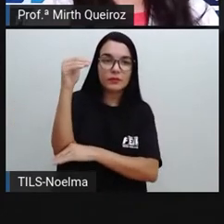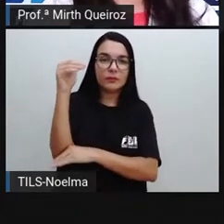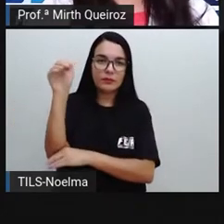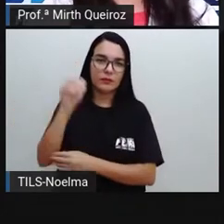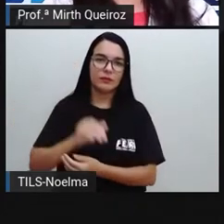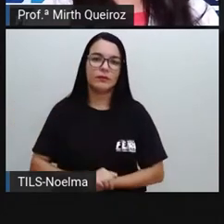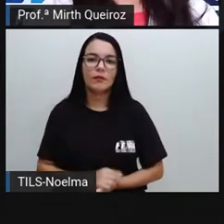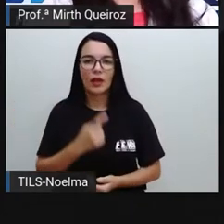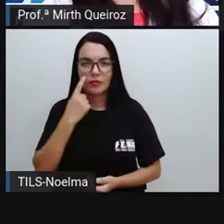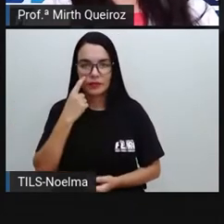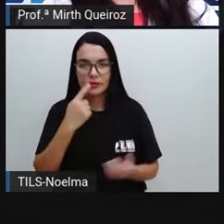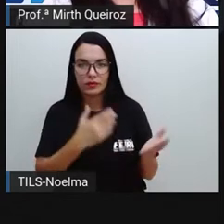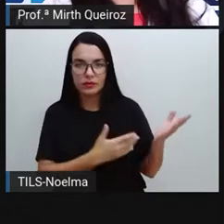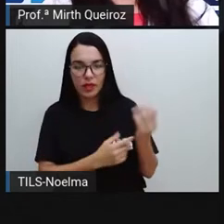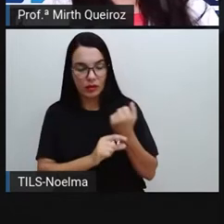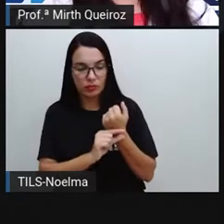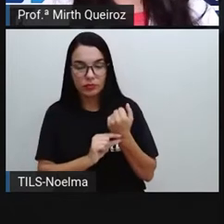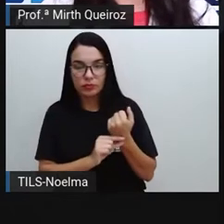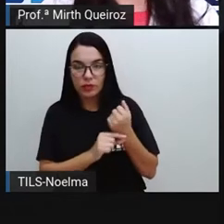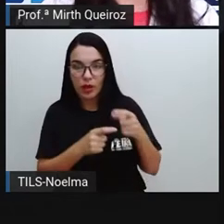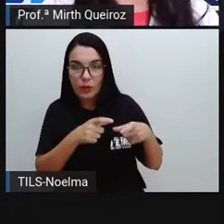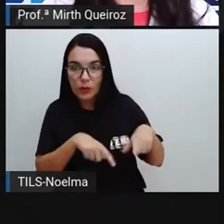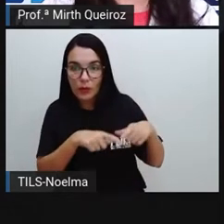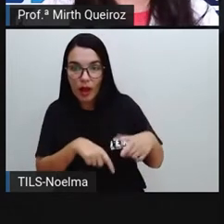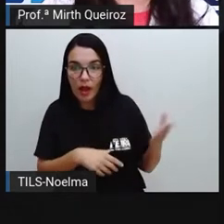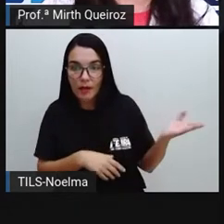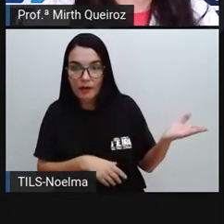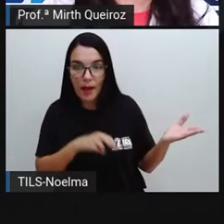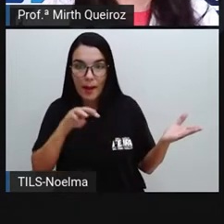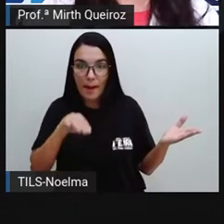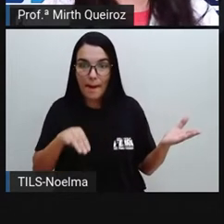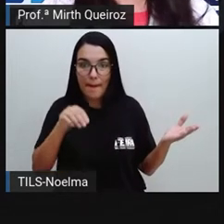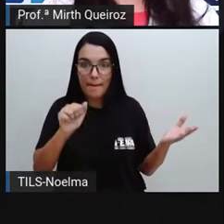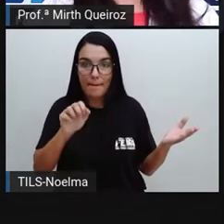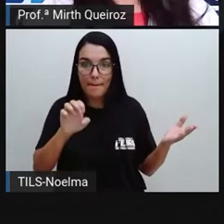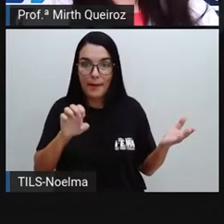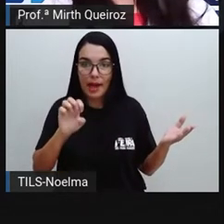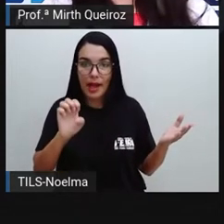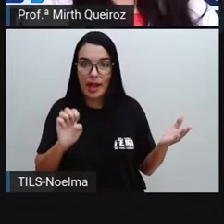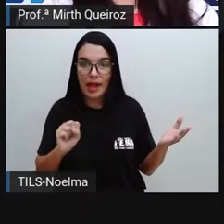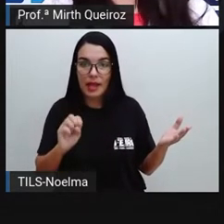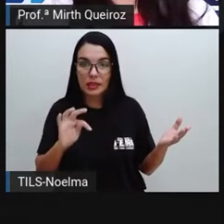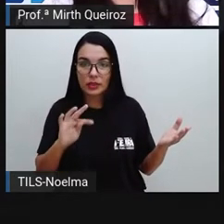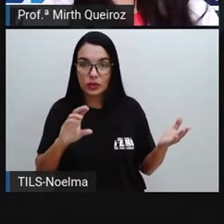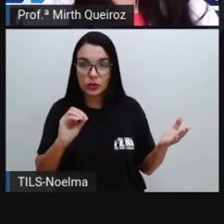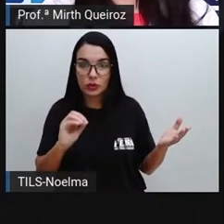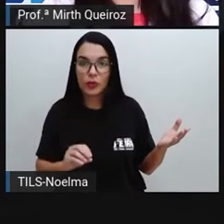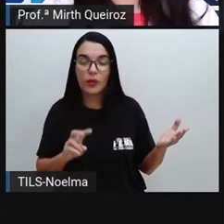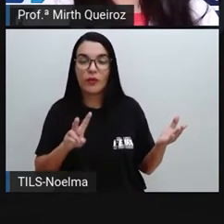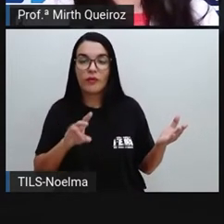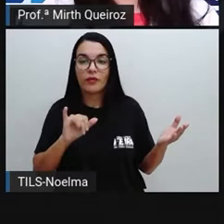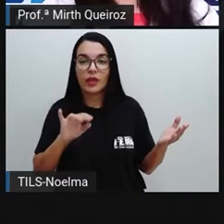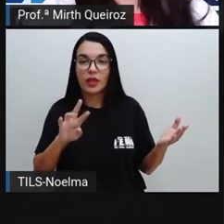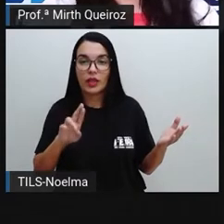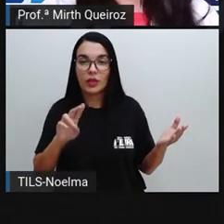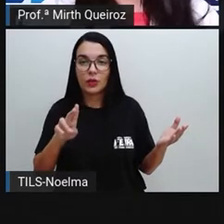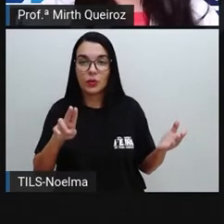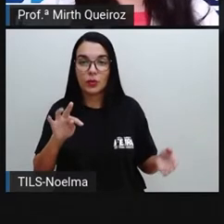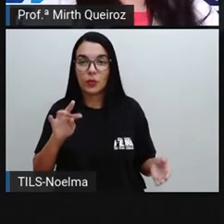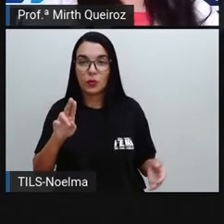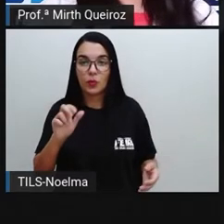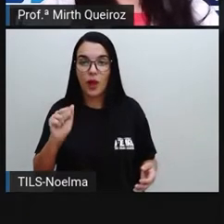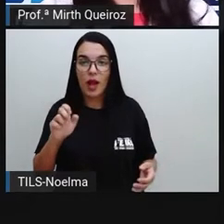né? Maestro Virtuali.com. A gente pode ver aqui que temos uma imagem. Pela imagem a gente já